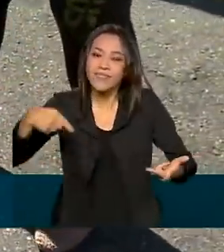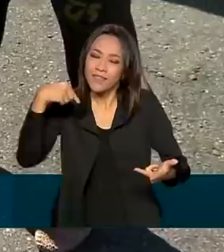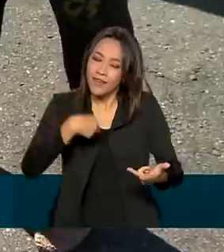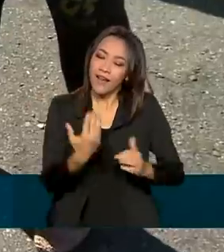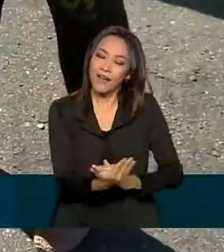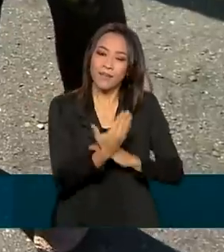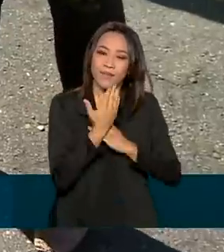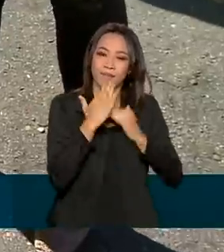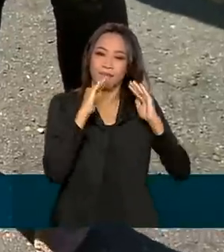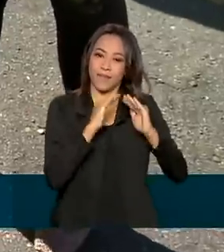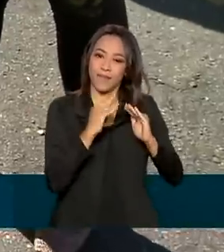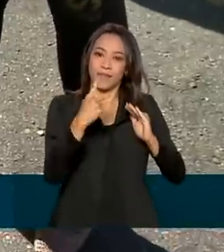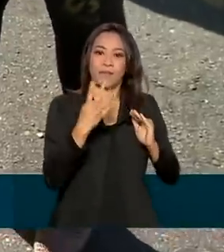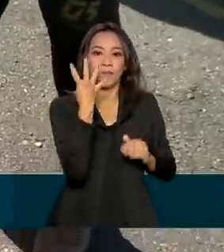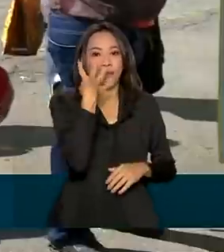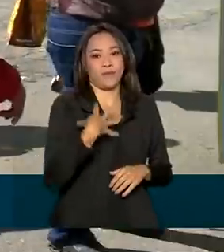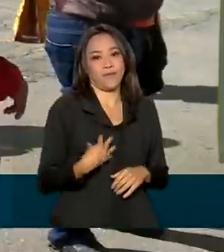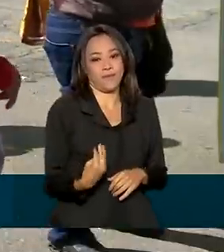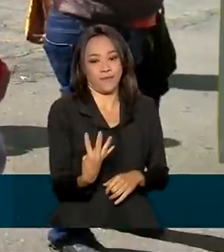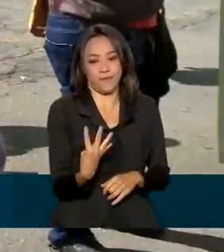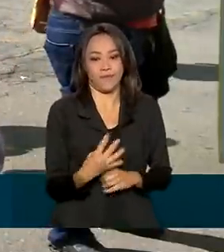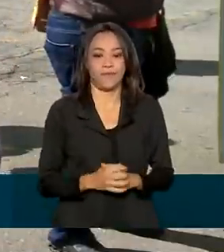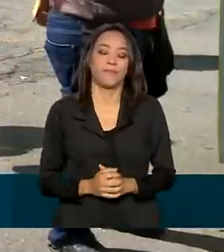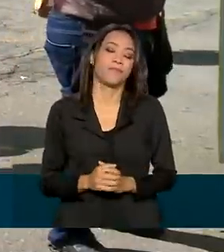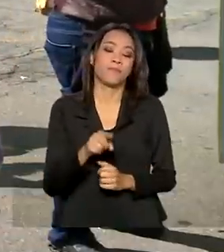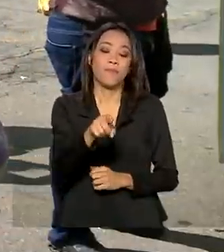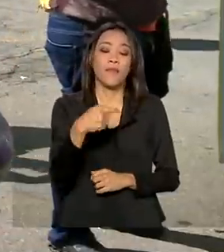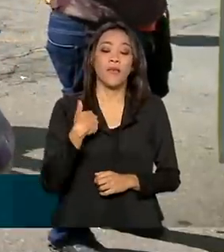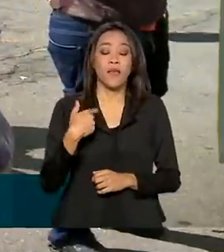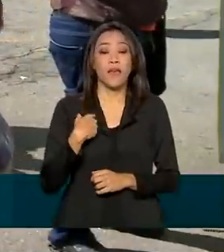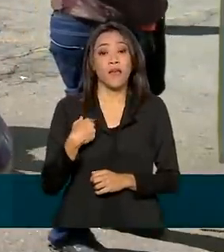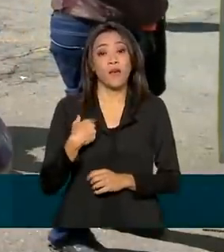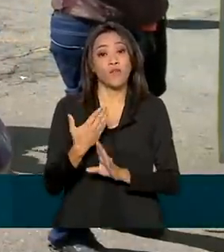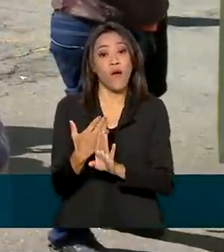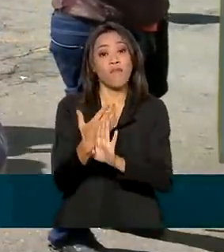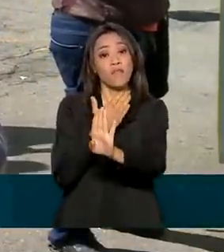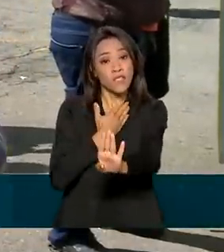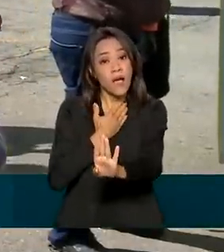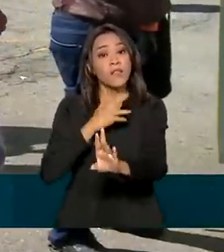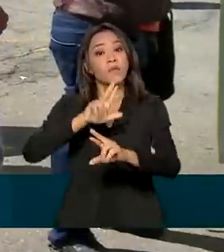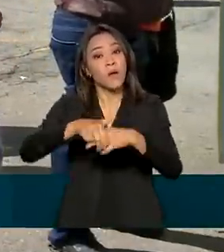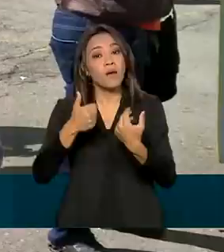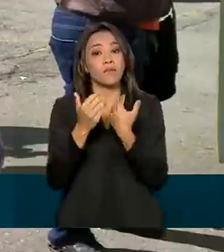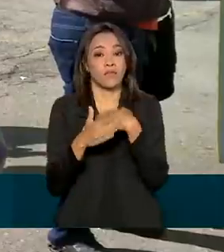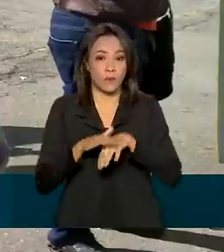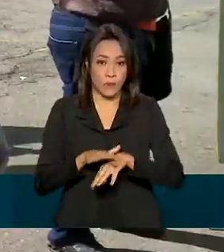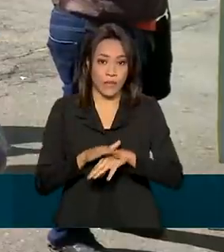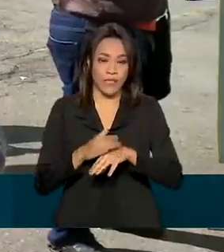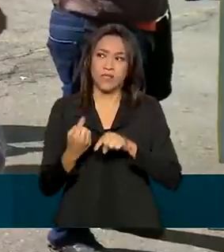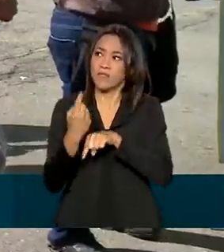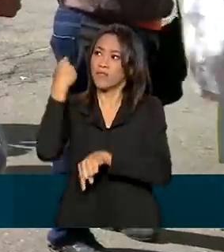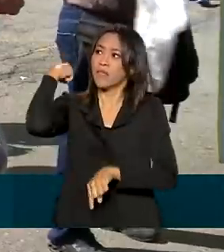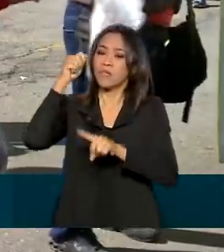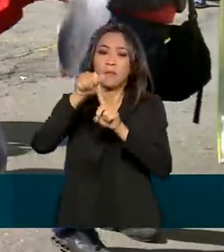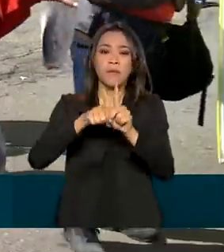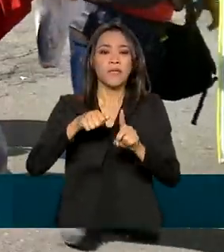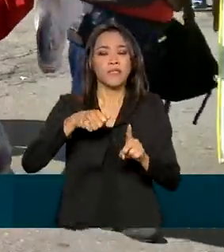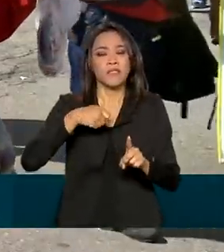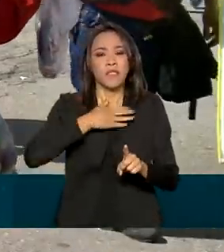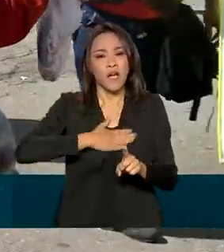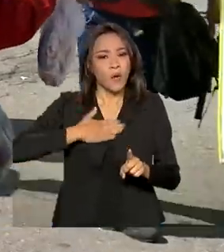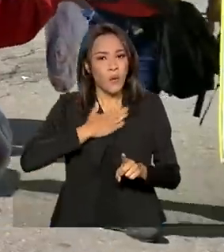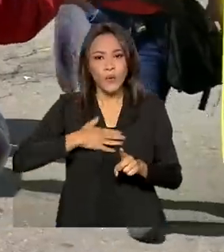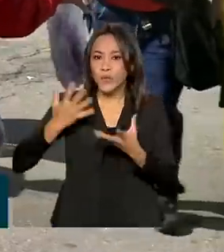na mesa dela e dos quatro filhos. Eu estou afastada por motivo de doença e desde agosto eu não recebo com o